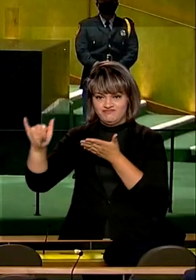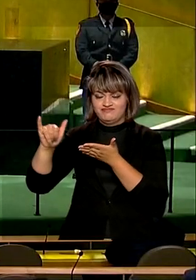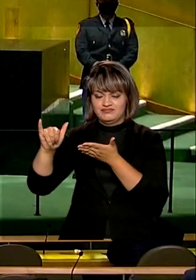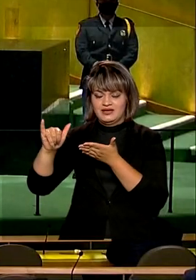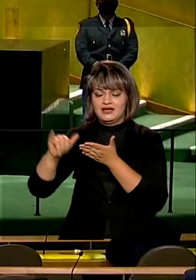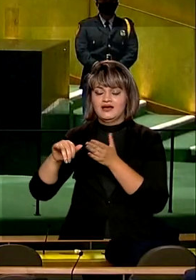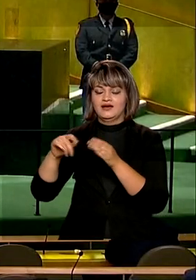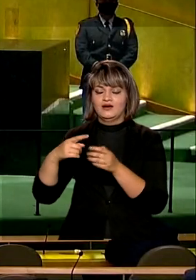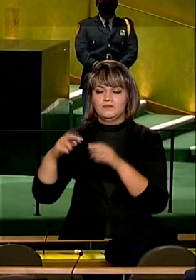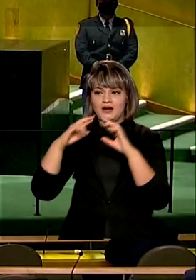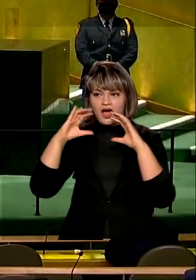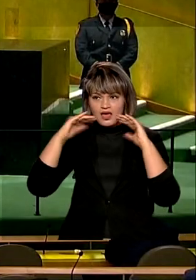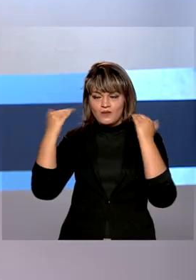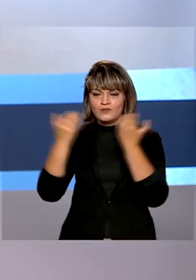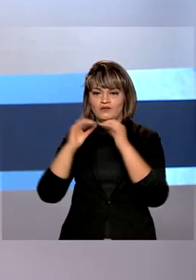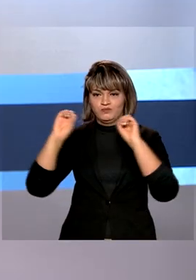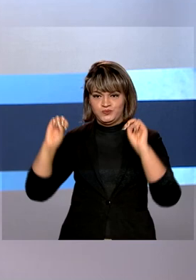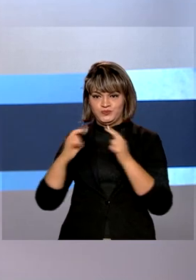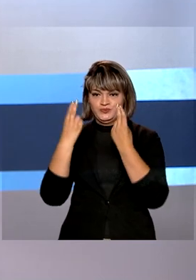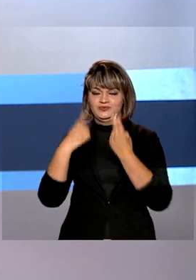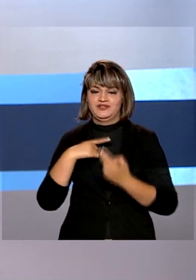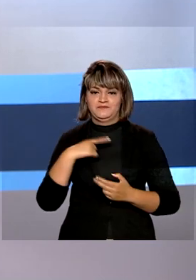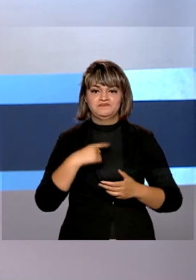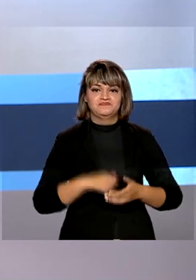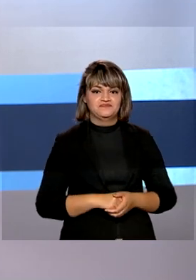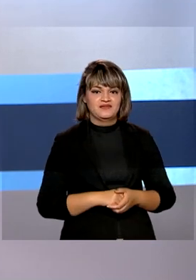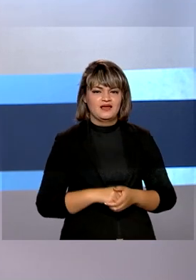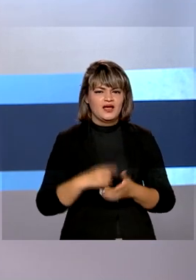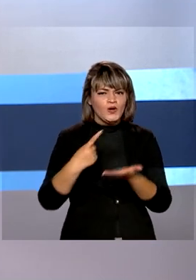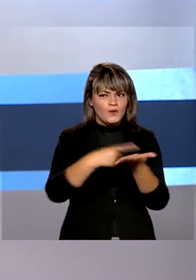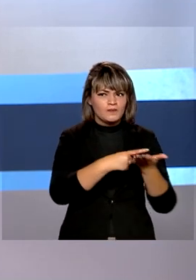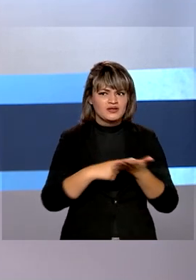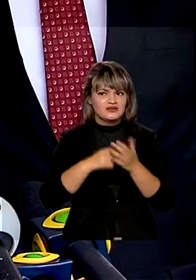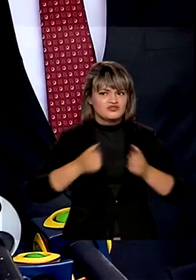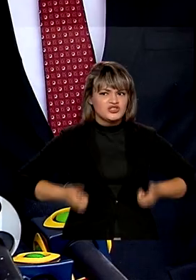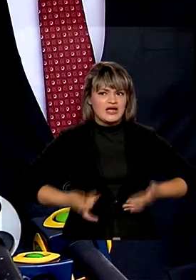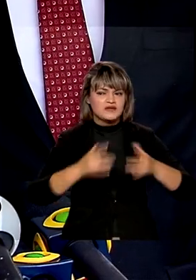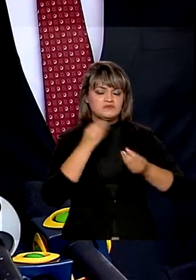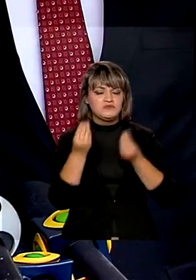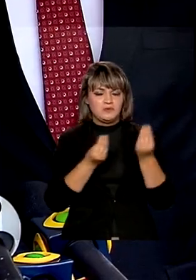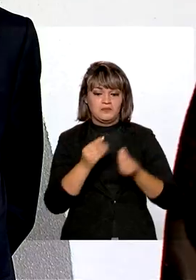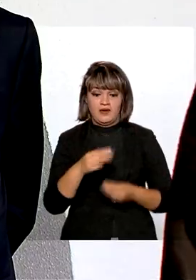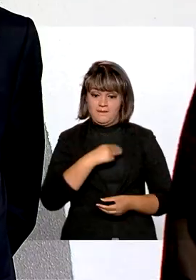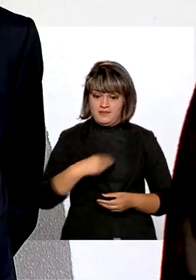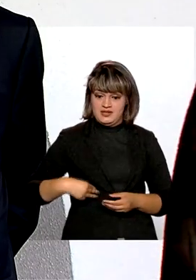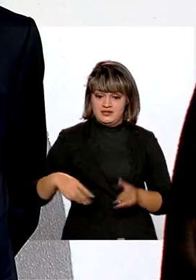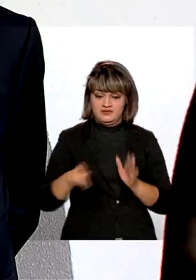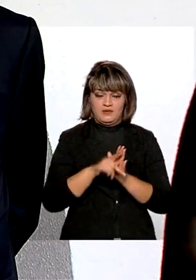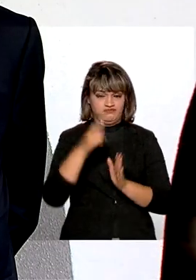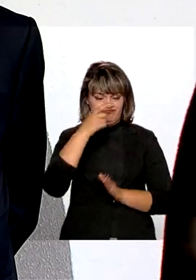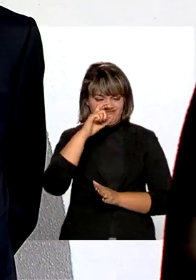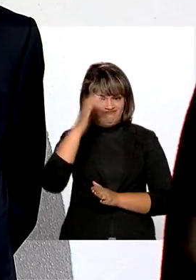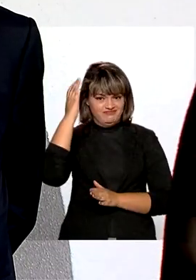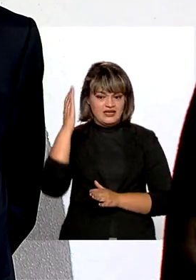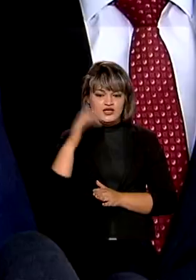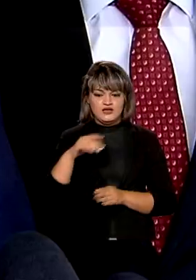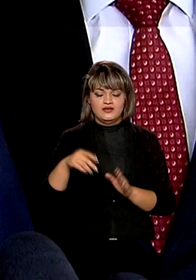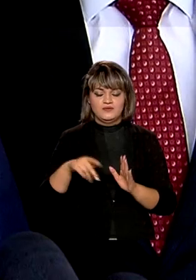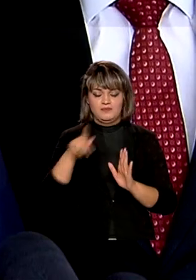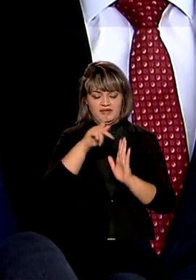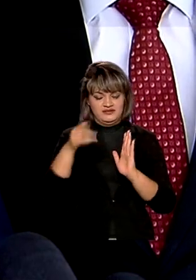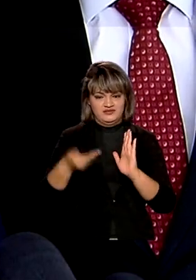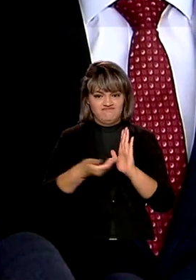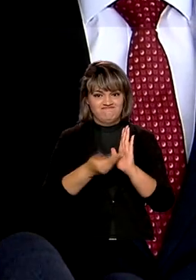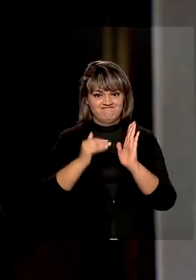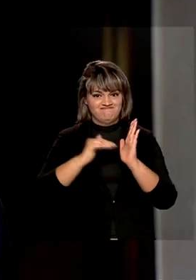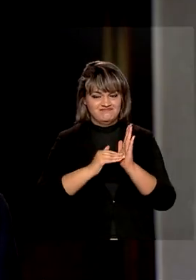em Nova Iorque, nos Estados Unidos. Alinhamento de gastos. Ministro da Economia, Paulo Guedes, e os presidentes da Câmara